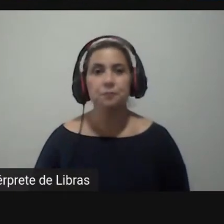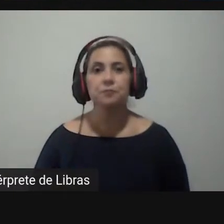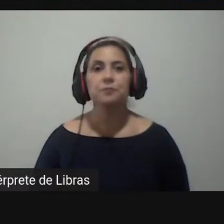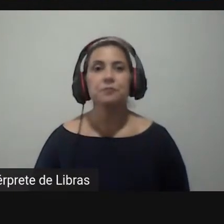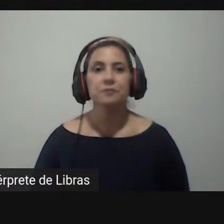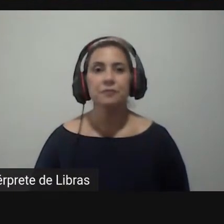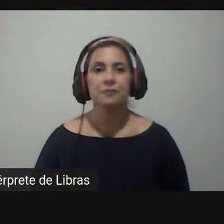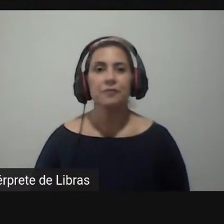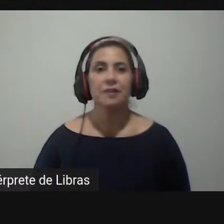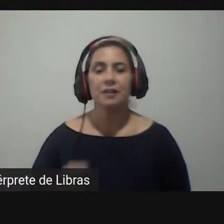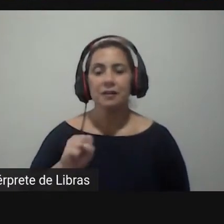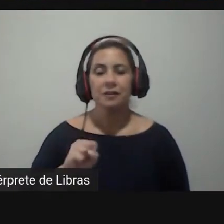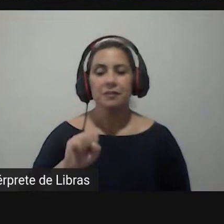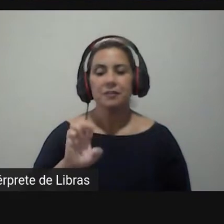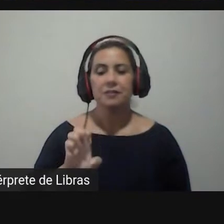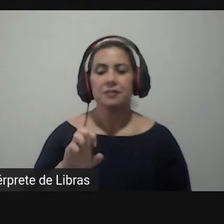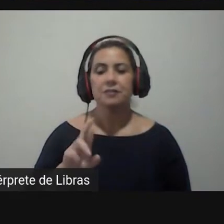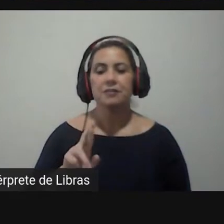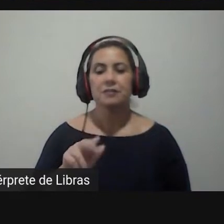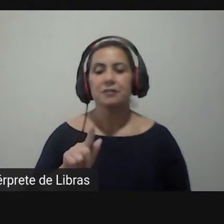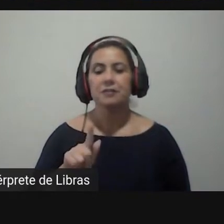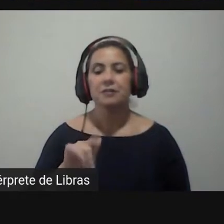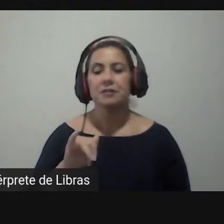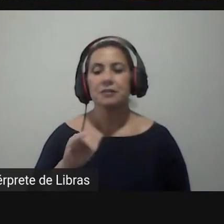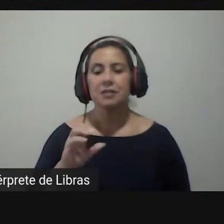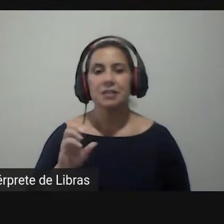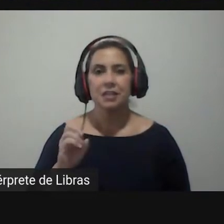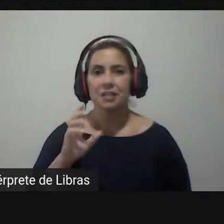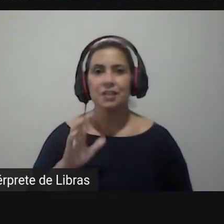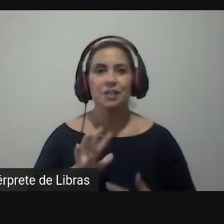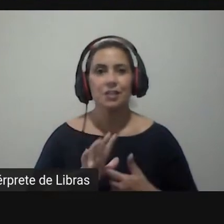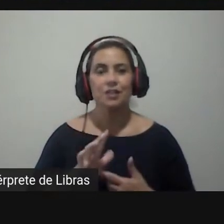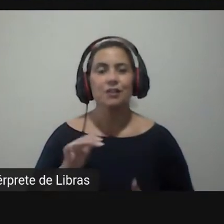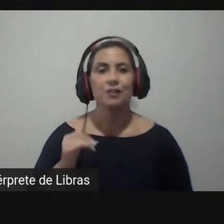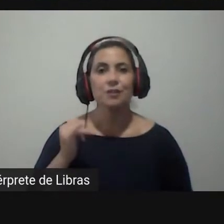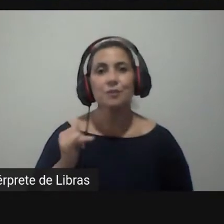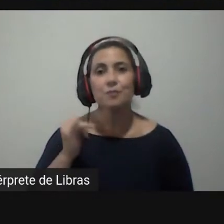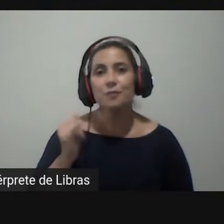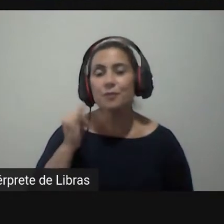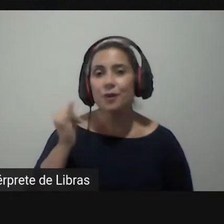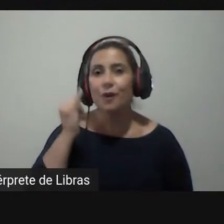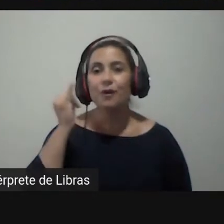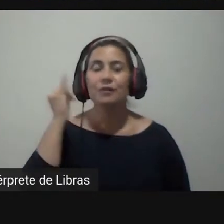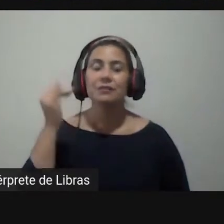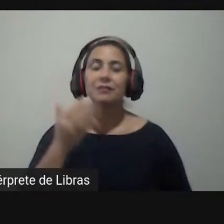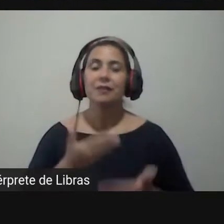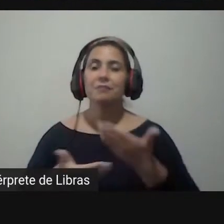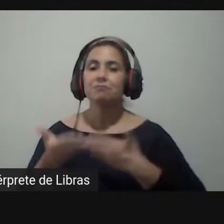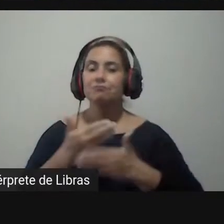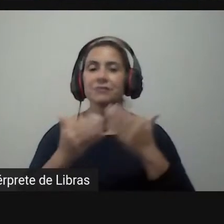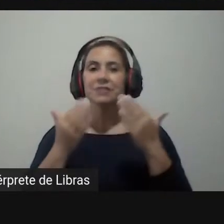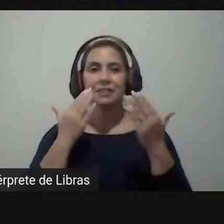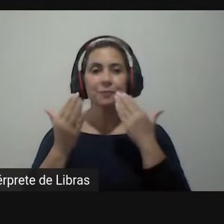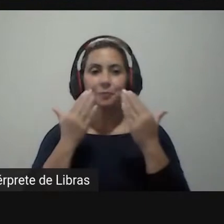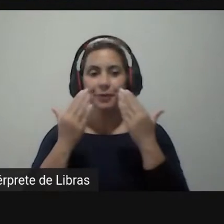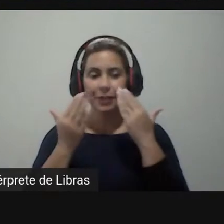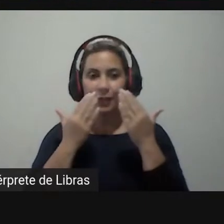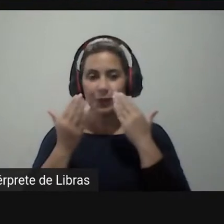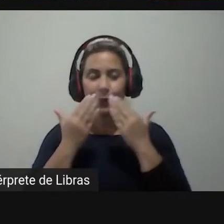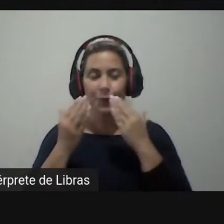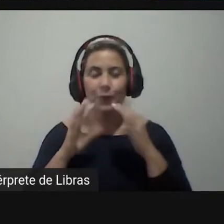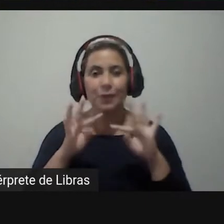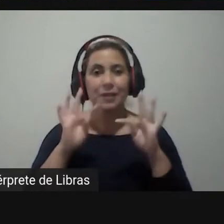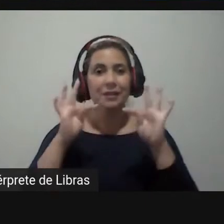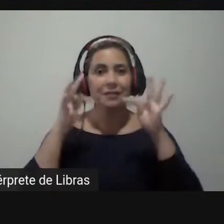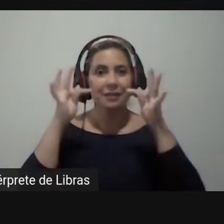o Sérgio que bem colocou a importância de unir a psicologia a tecnologia de que tem coisas